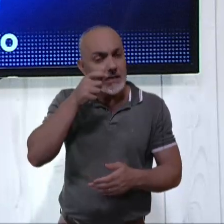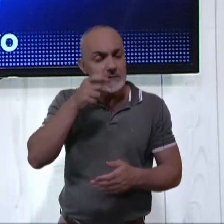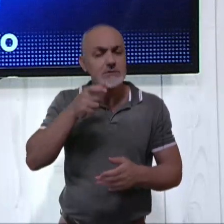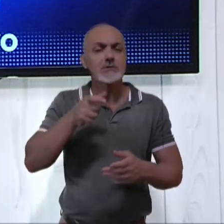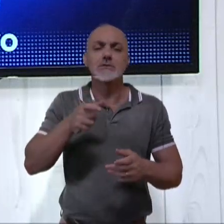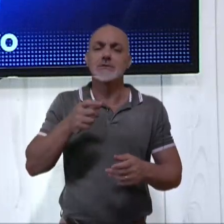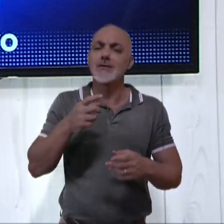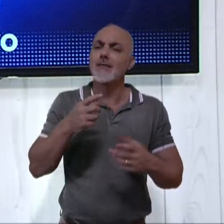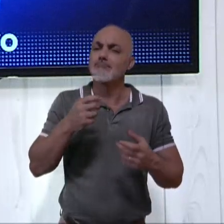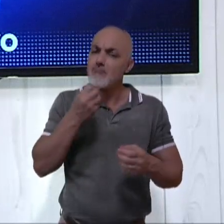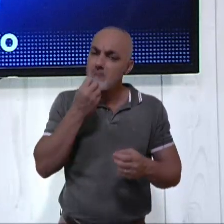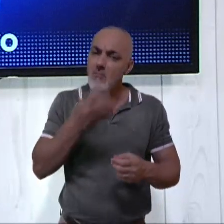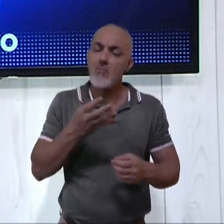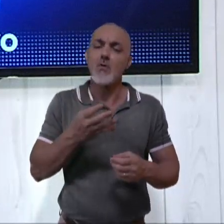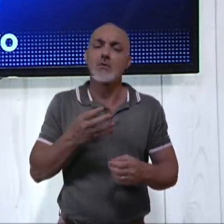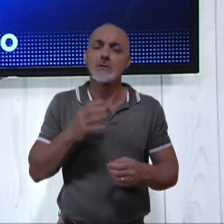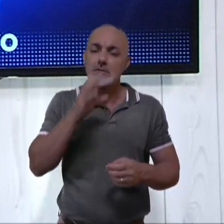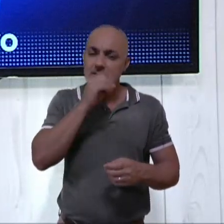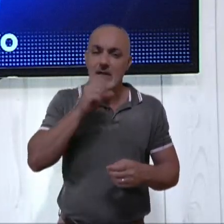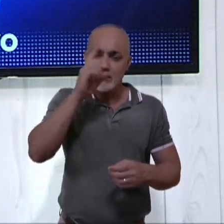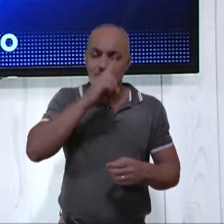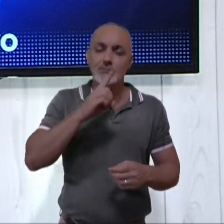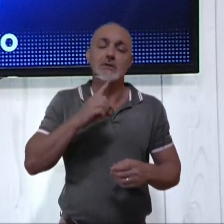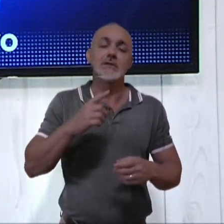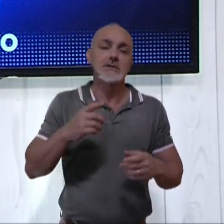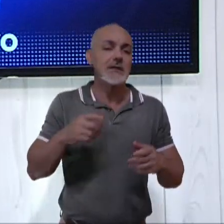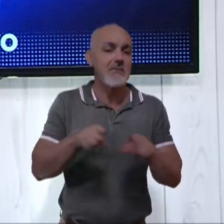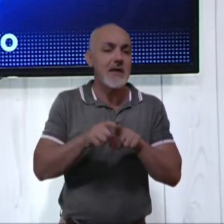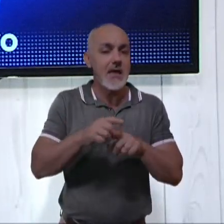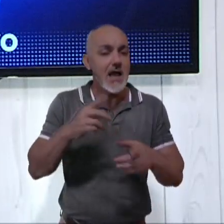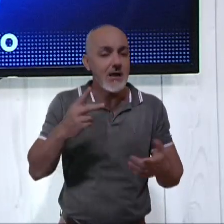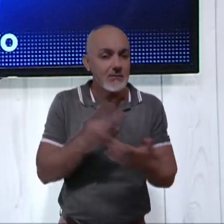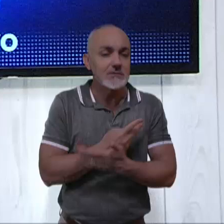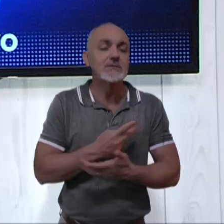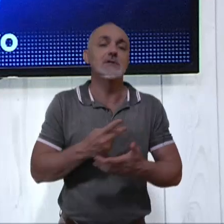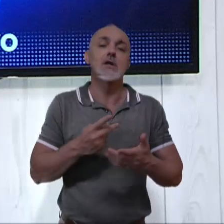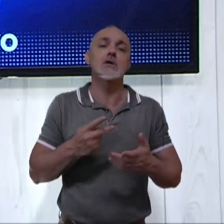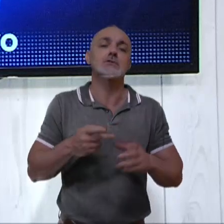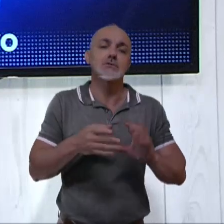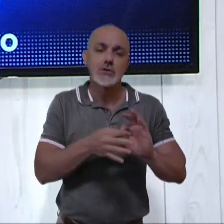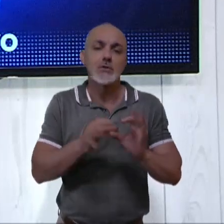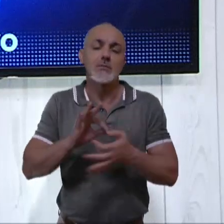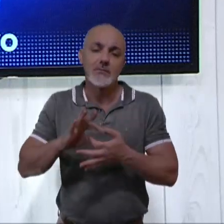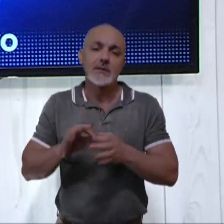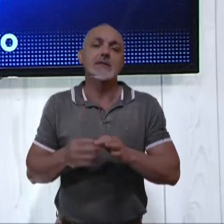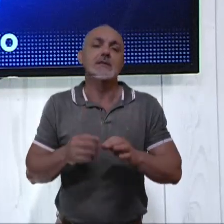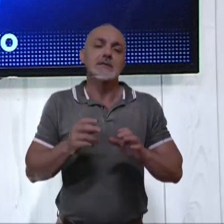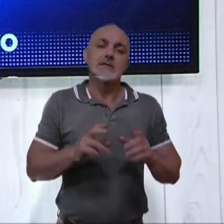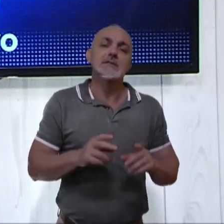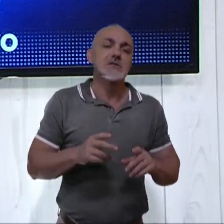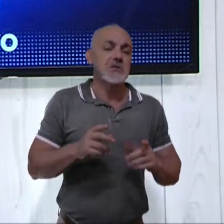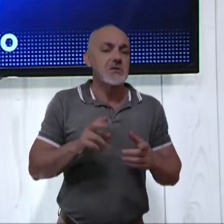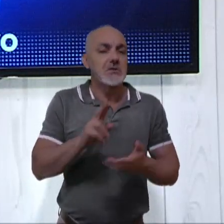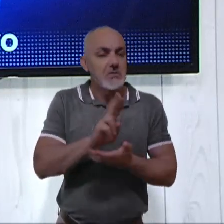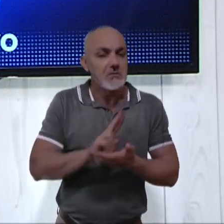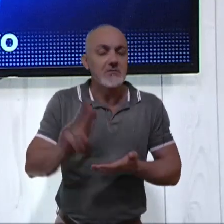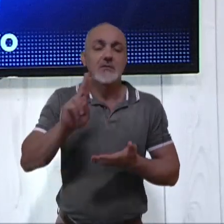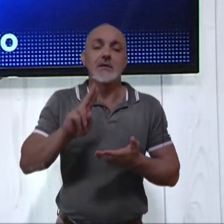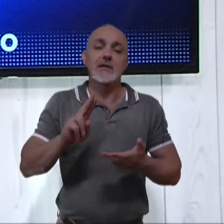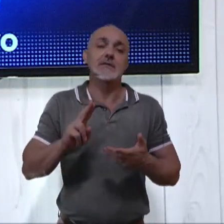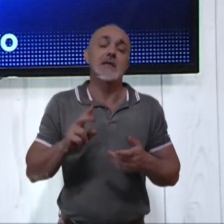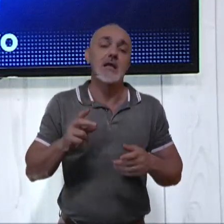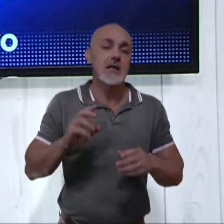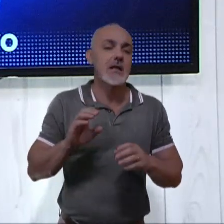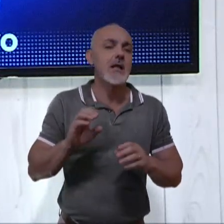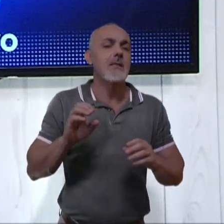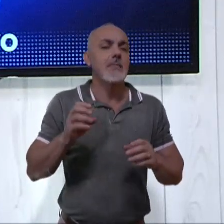Sem contar que no fim de semana também acontecem os jogos da Olimpíada Universitária. Na Educação Física, também acontecem no